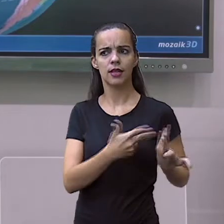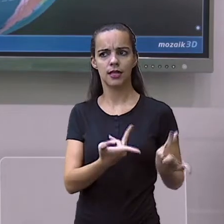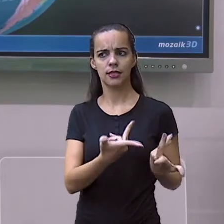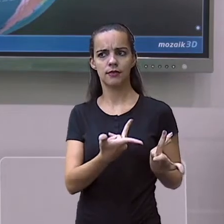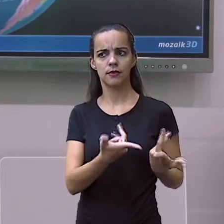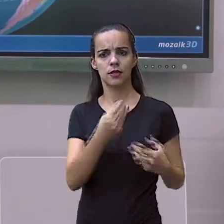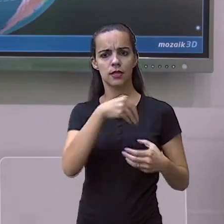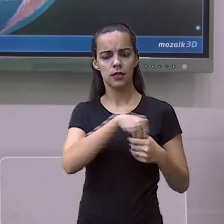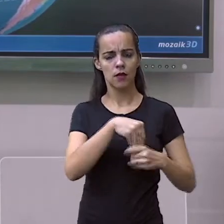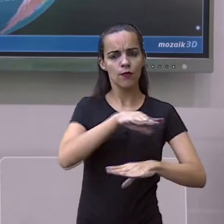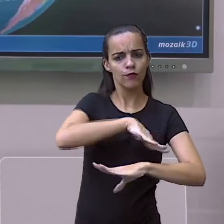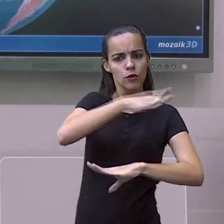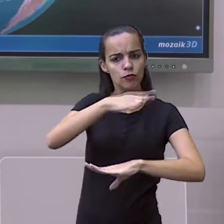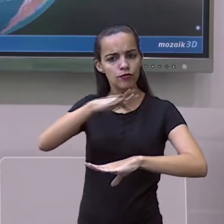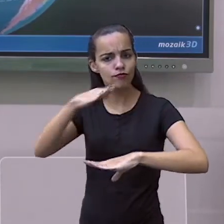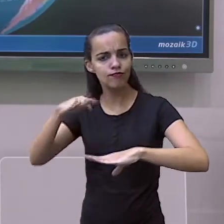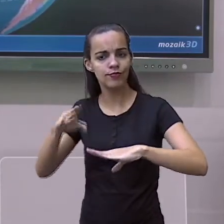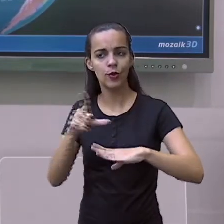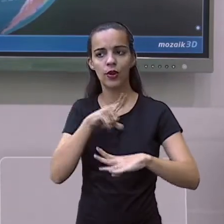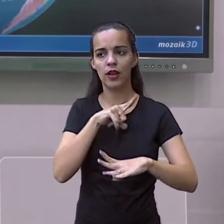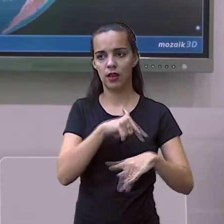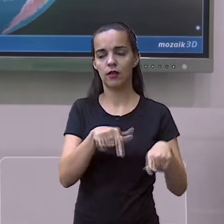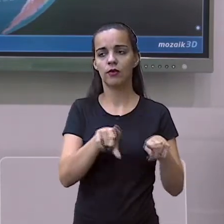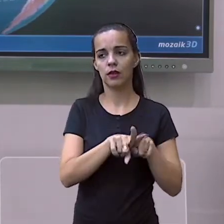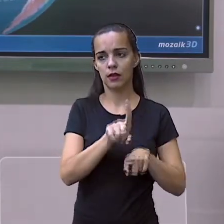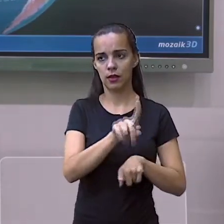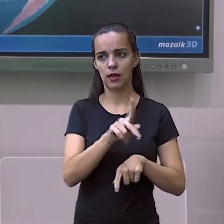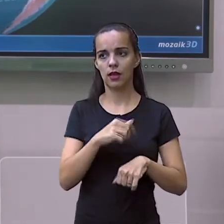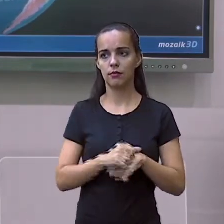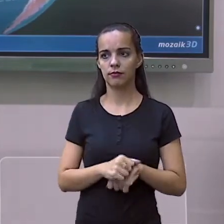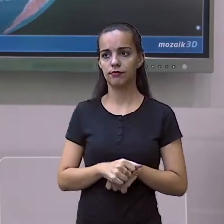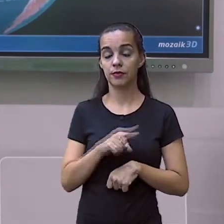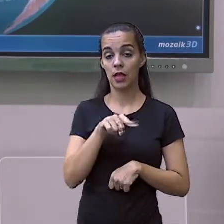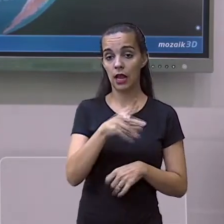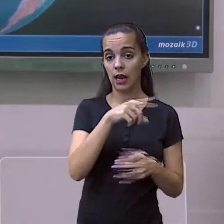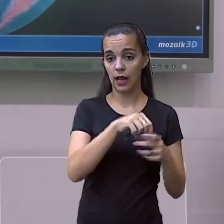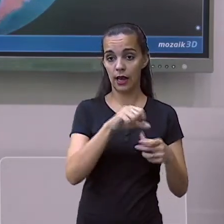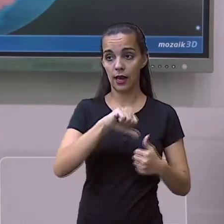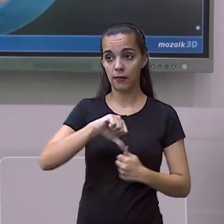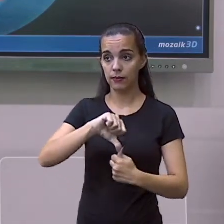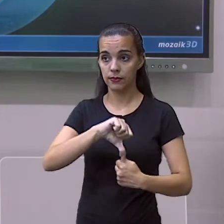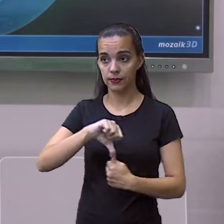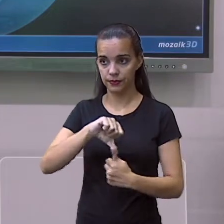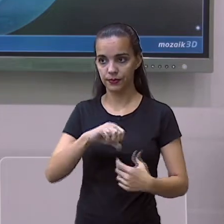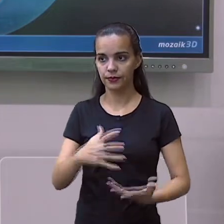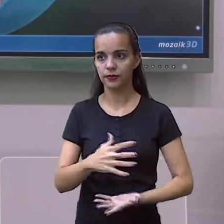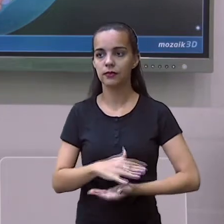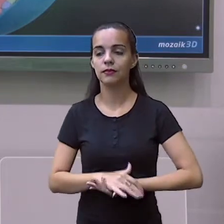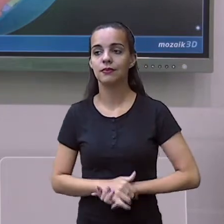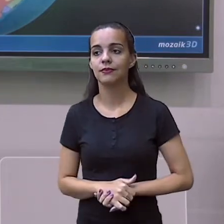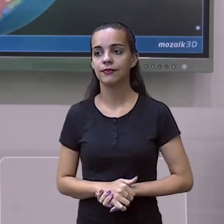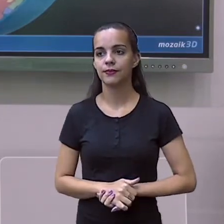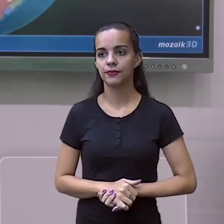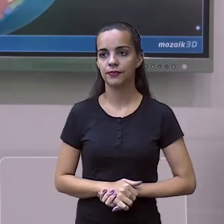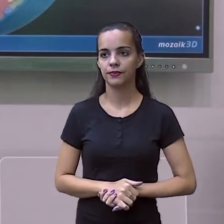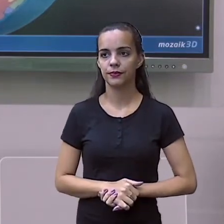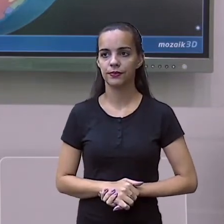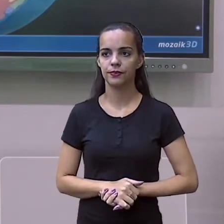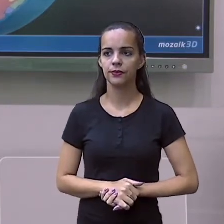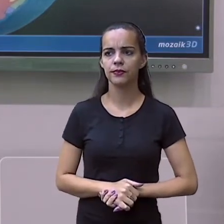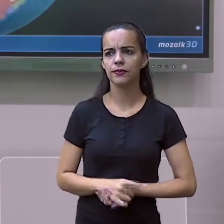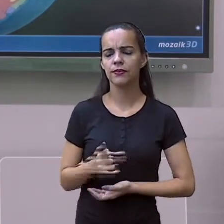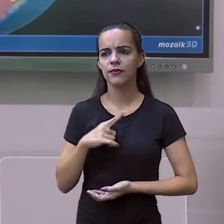relevo que predomina nessa região. Agora, eu quero que você esteja atento a isso aqui.